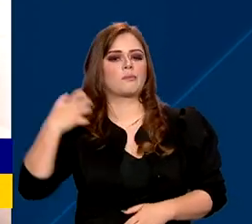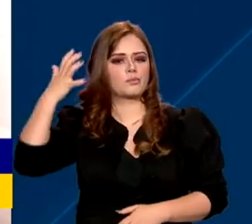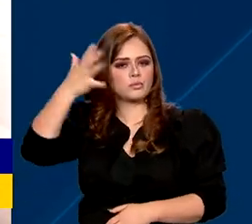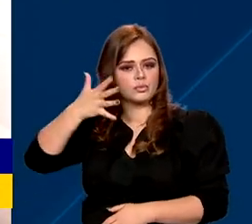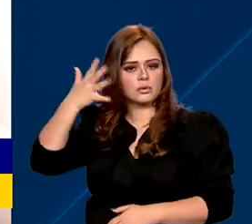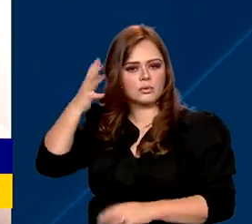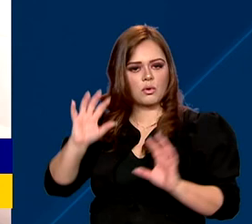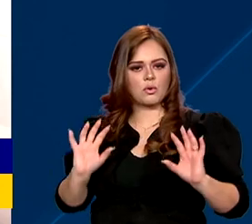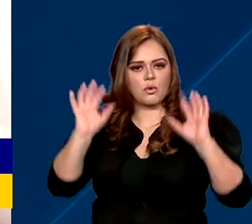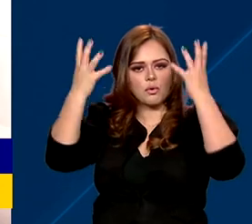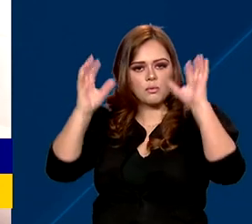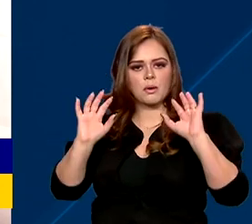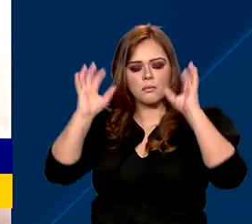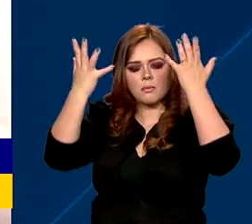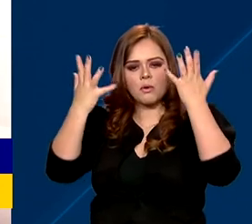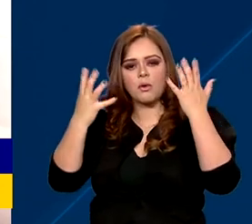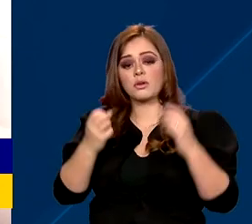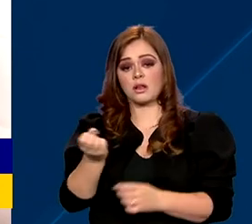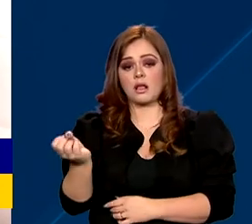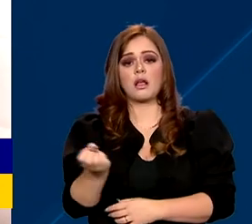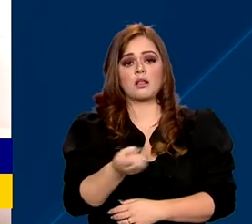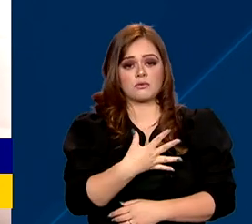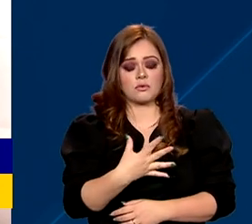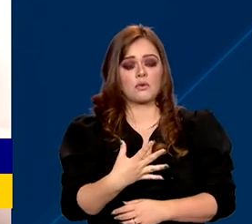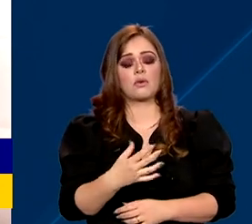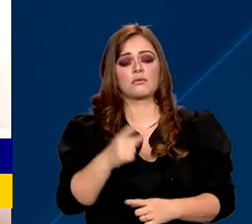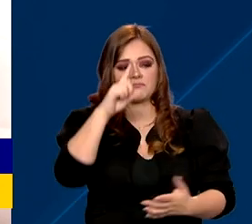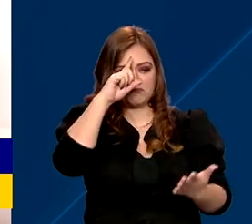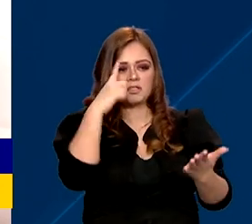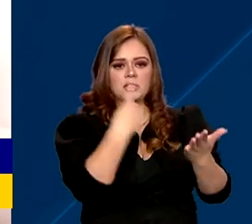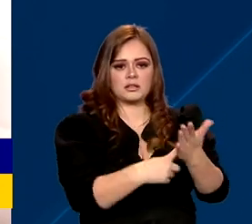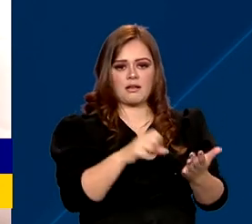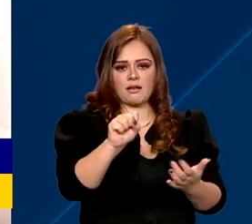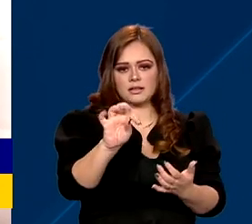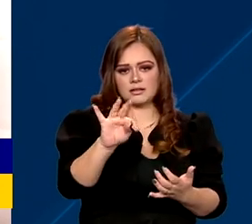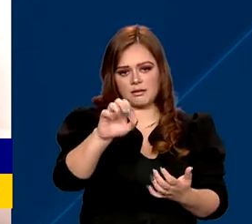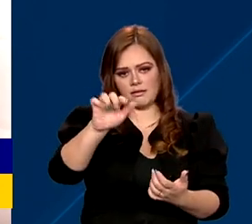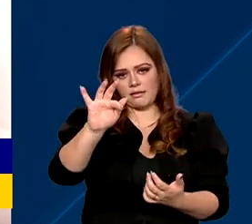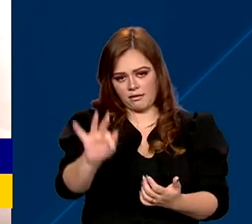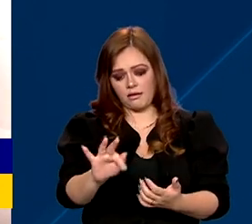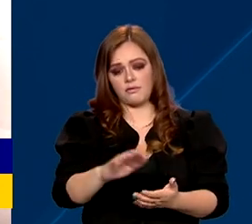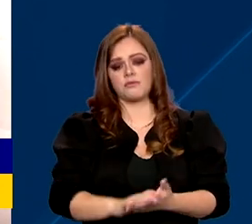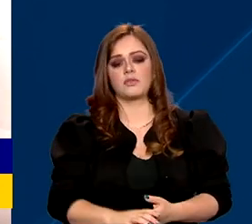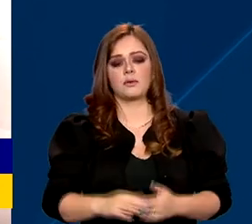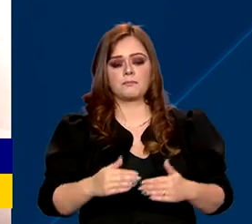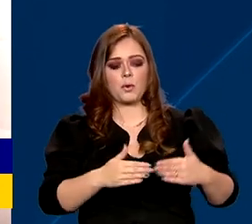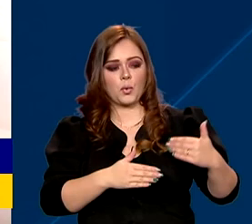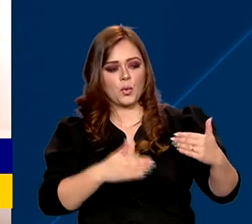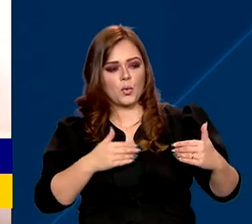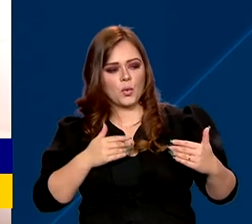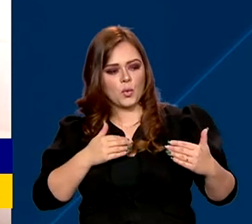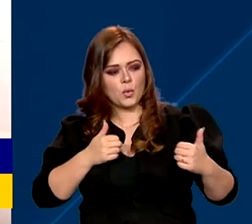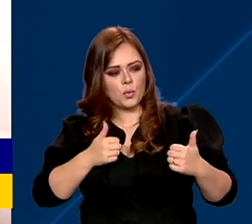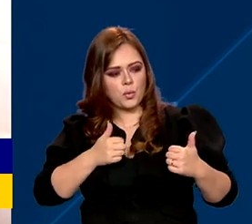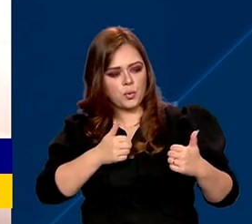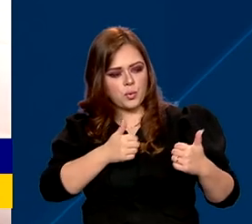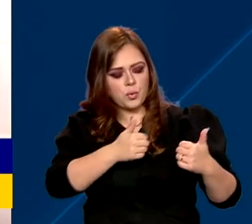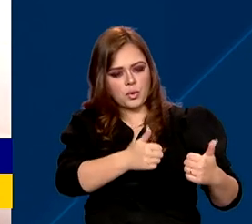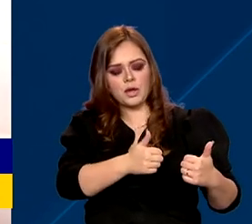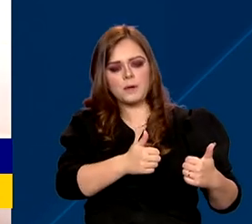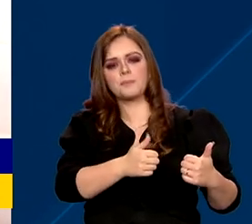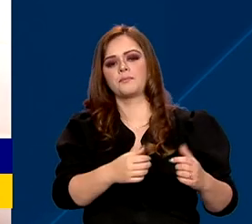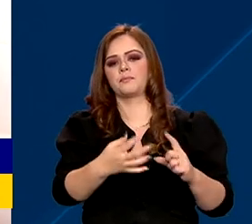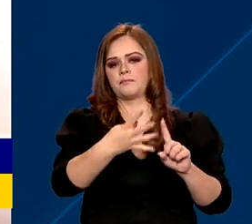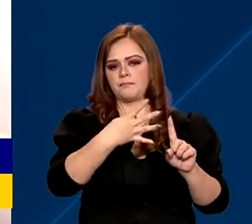mora, celebra a nossa decisão da STF, que não vai dizer LGBT e polêmica, a marcha trans, no sábado, a